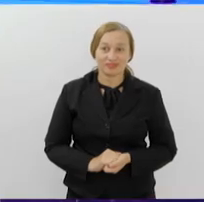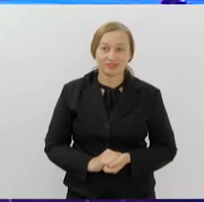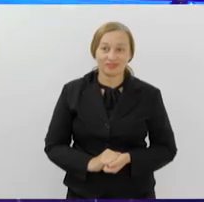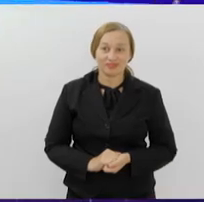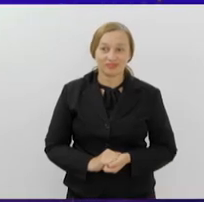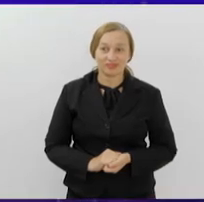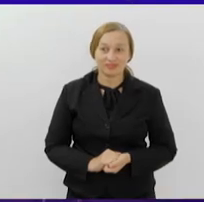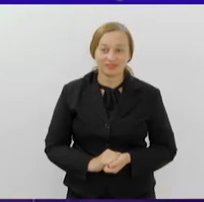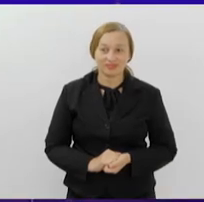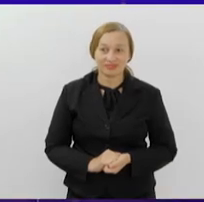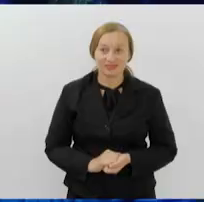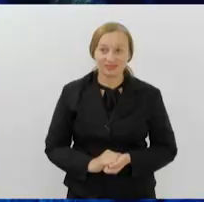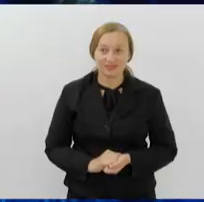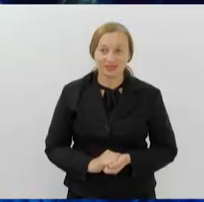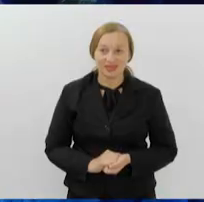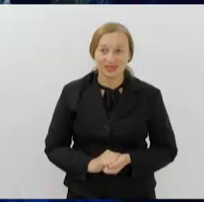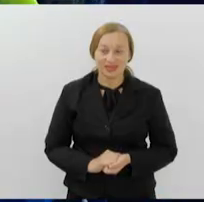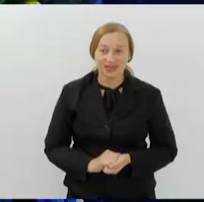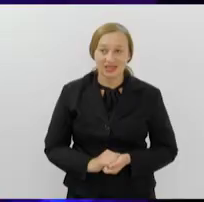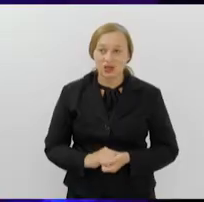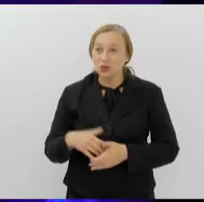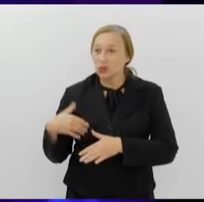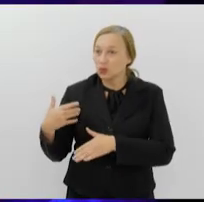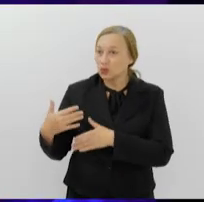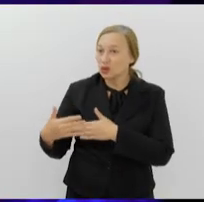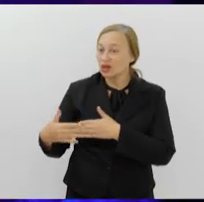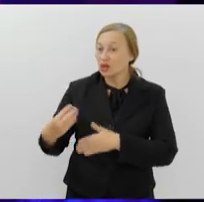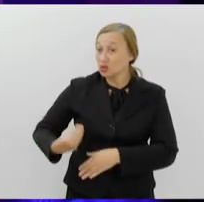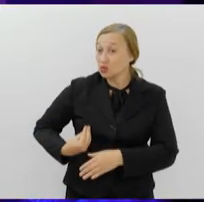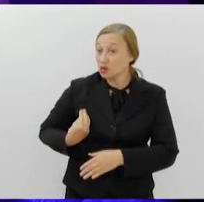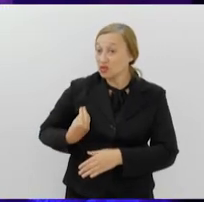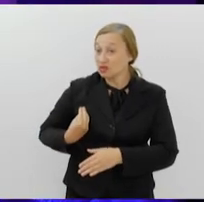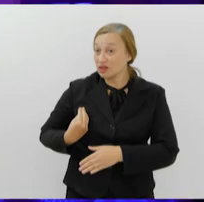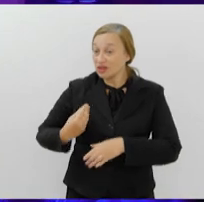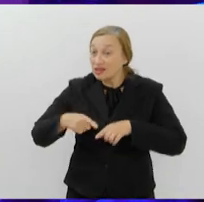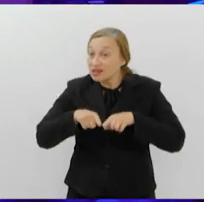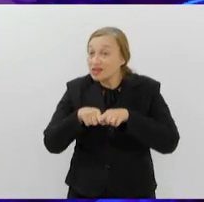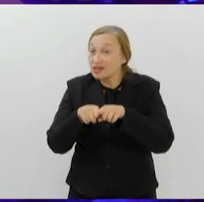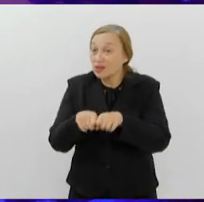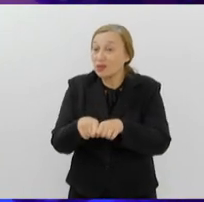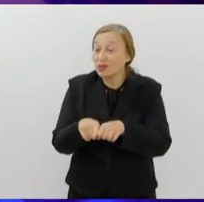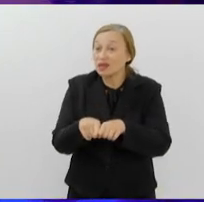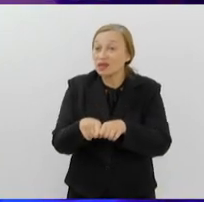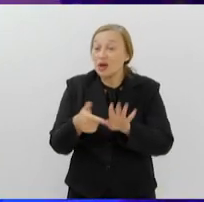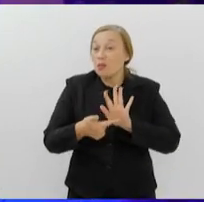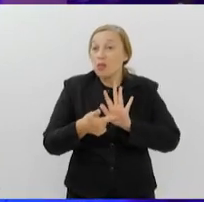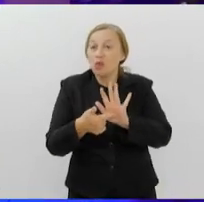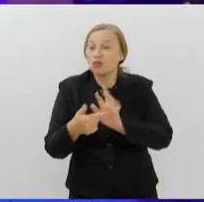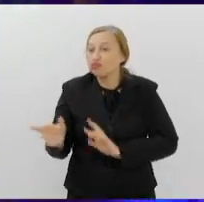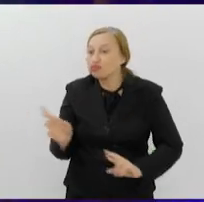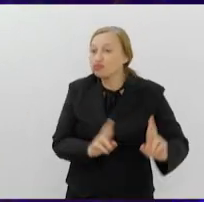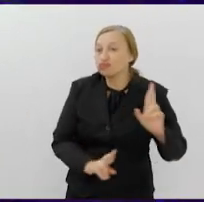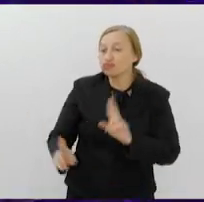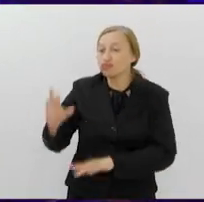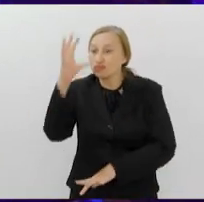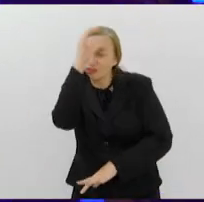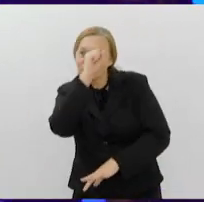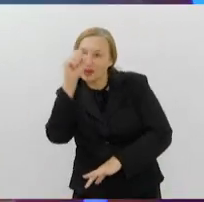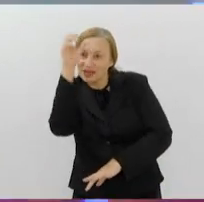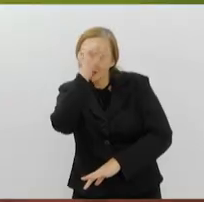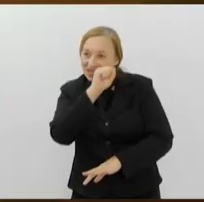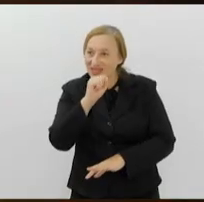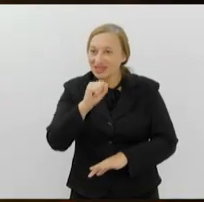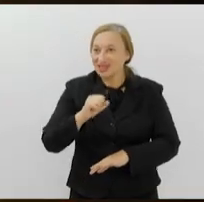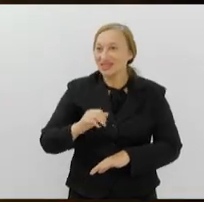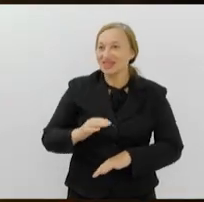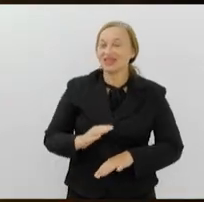A medida que suas trajetórias se cruzam no ambiente de trabalho, revelam uma relação de aprendizado mútuo que vai